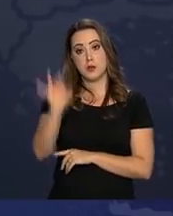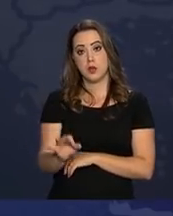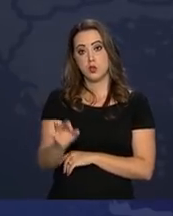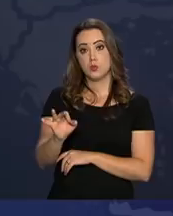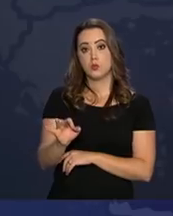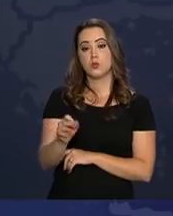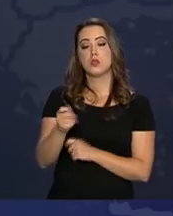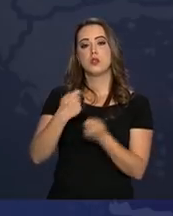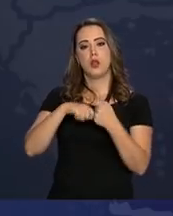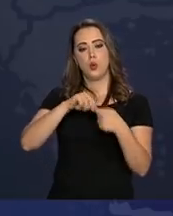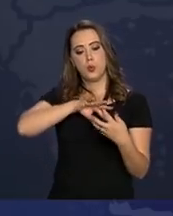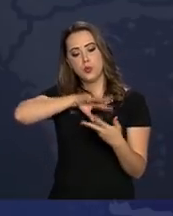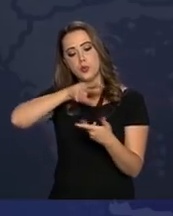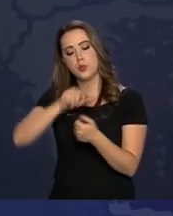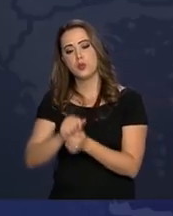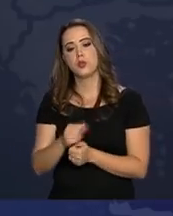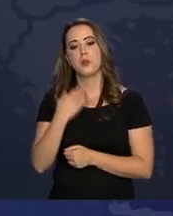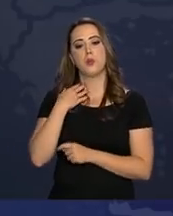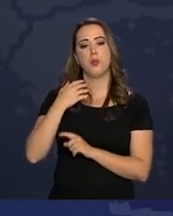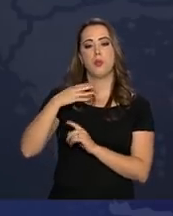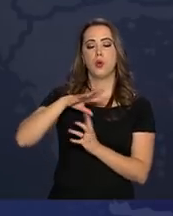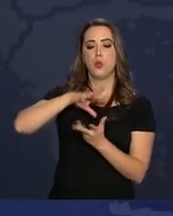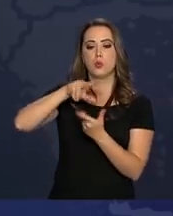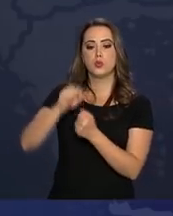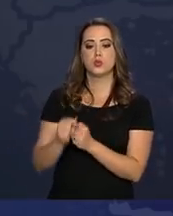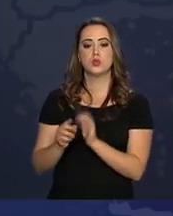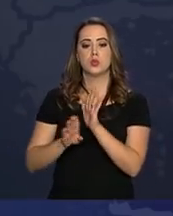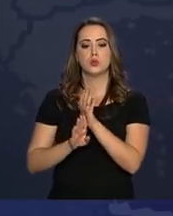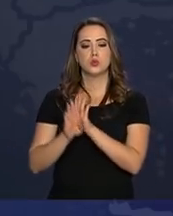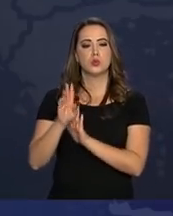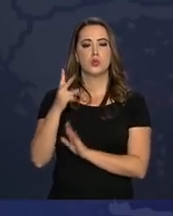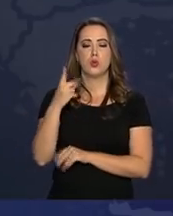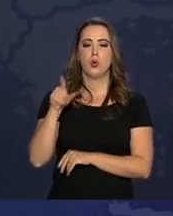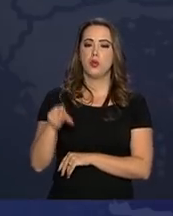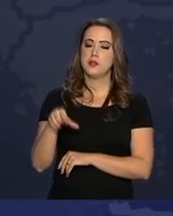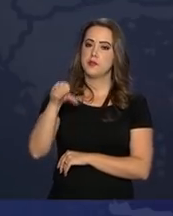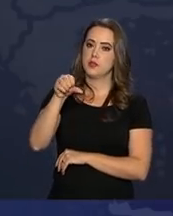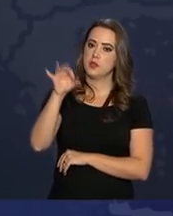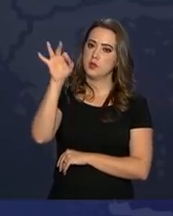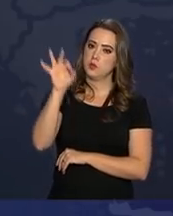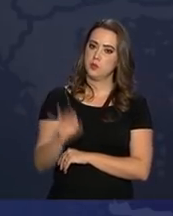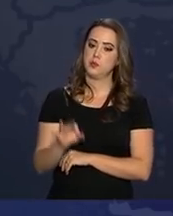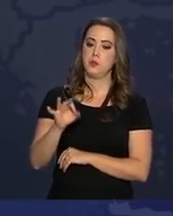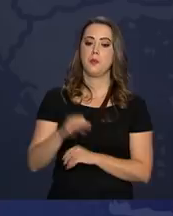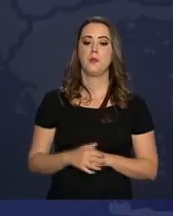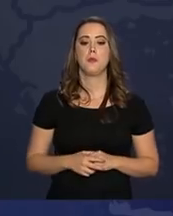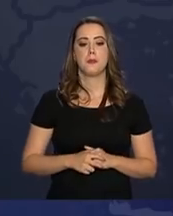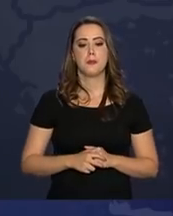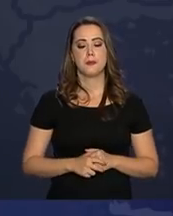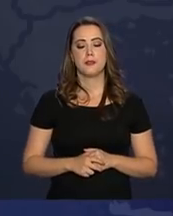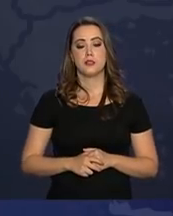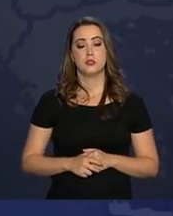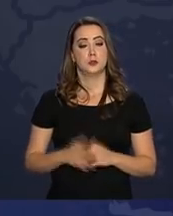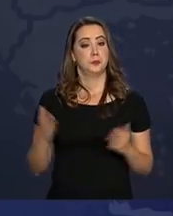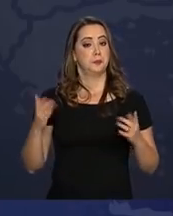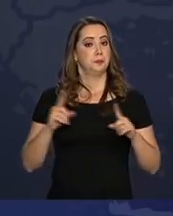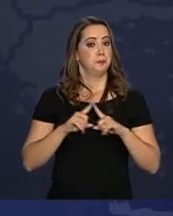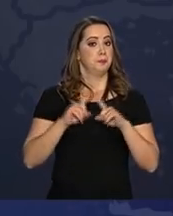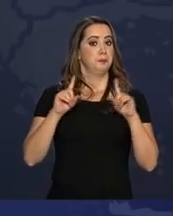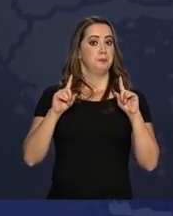economia mundial e para o Banco Mundial, a previsão é de crescimento de 2,9%. Agora,